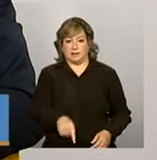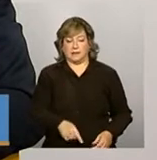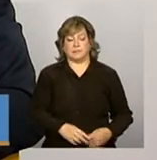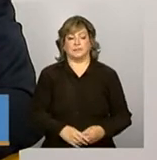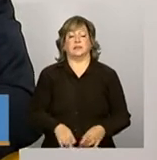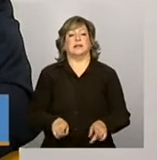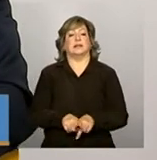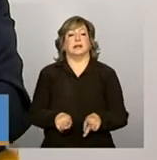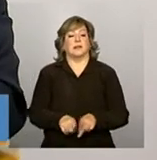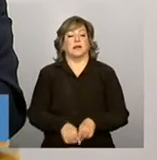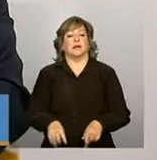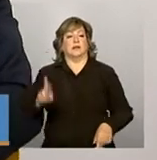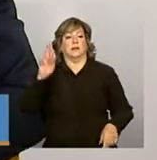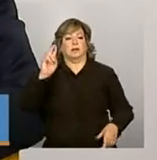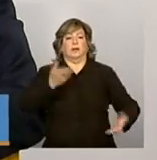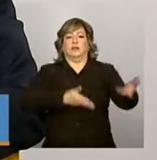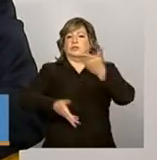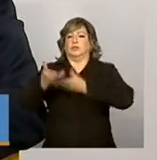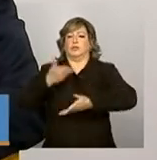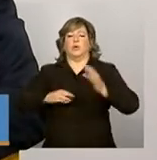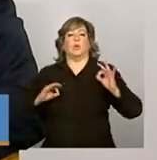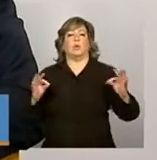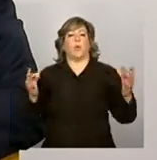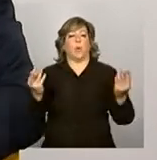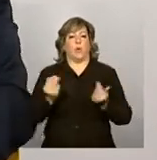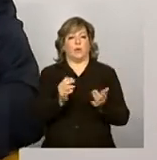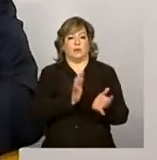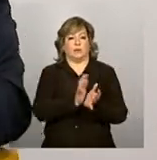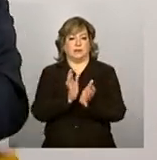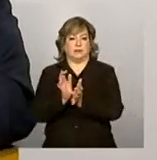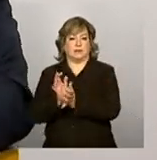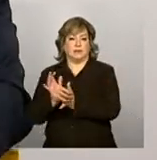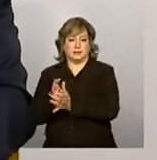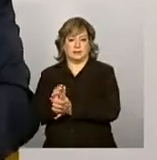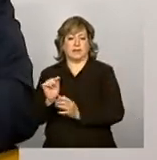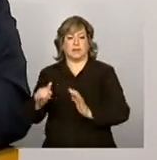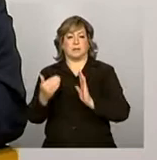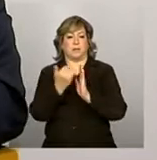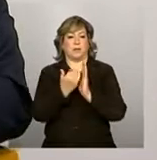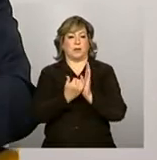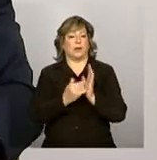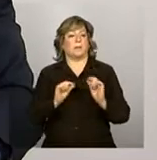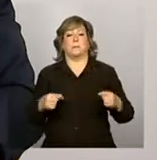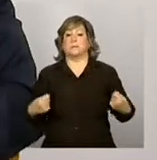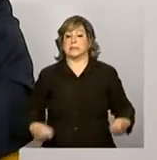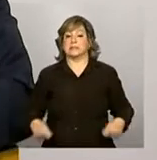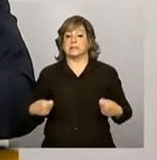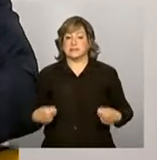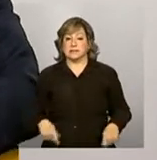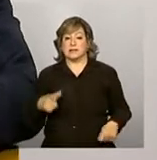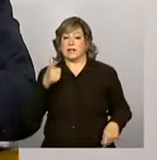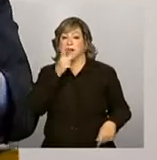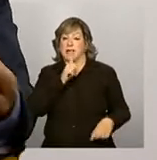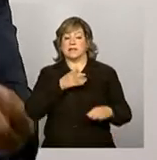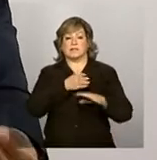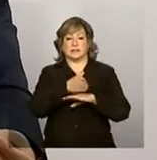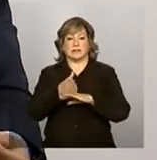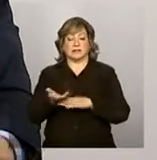responsável pela articulação com todas as áreas que o programa precisa ter acesso. Por exemplo,